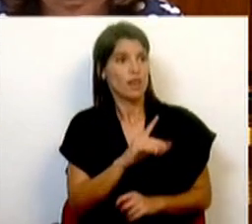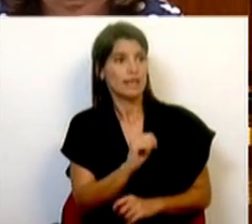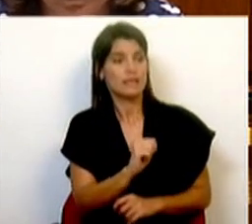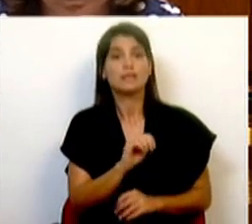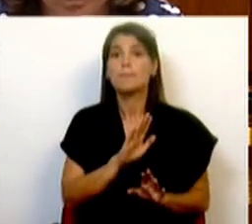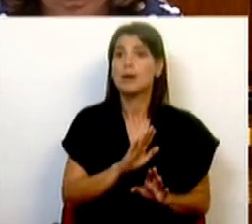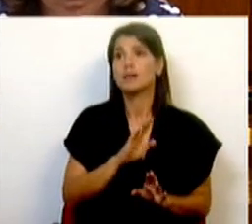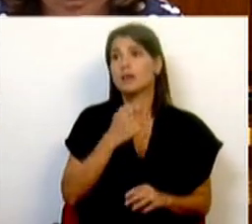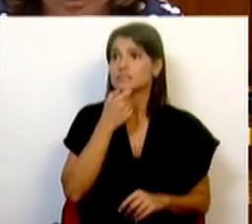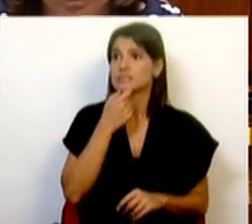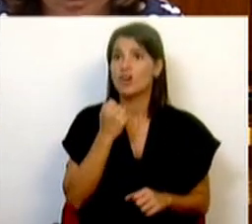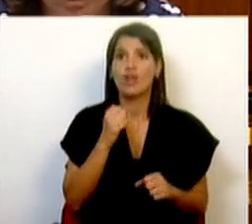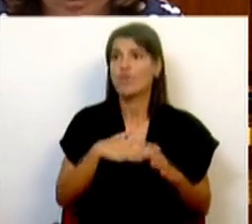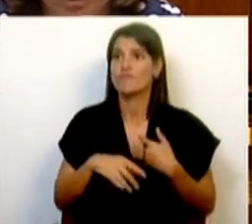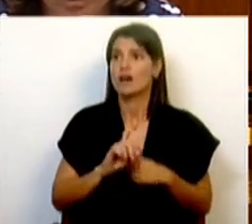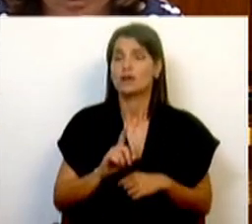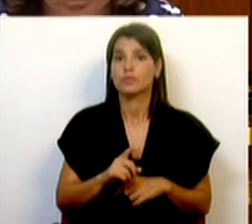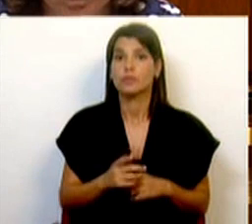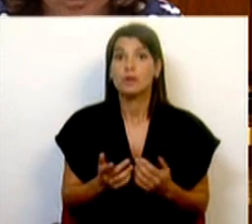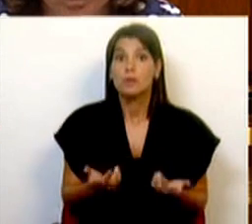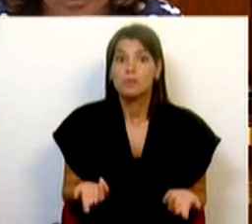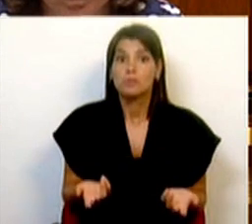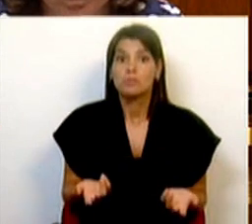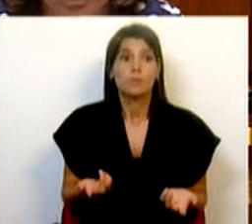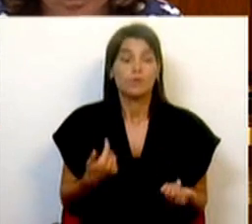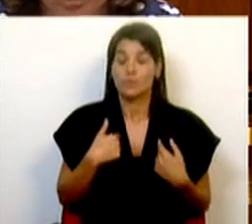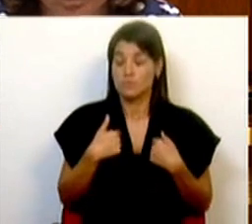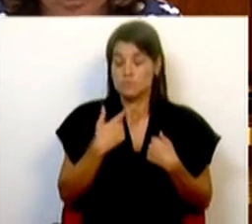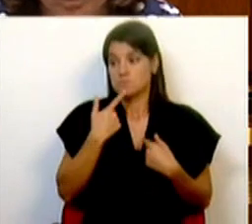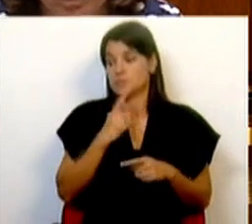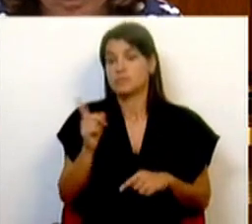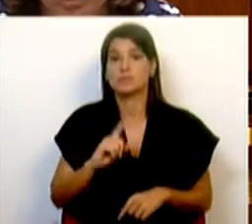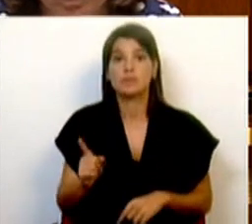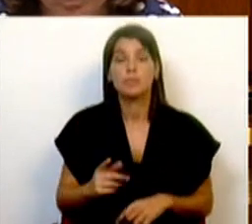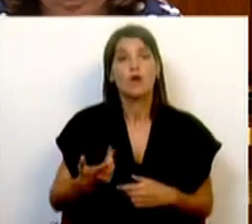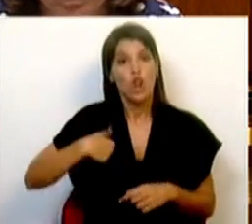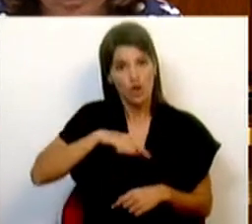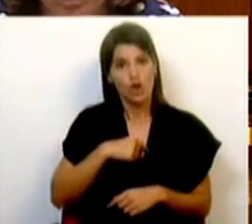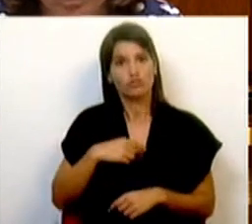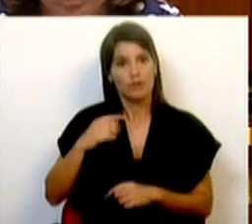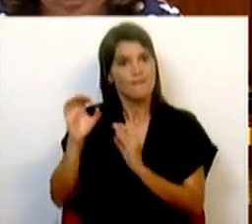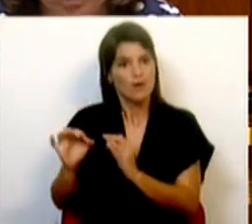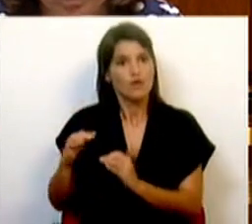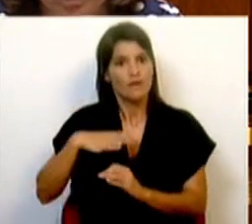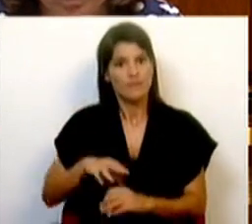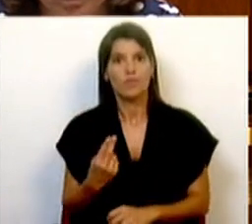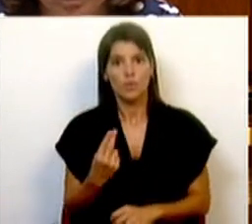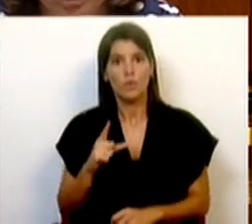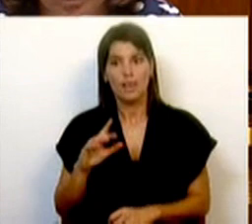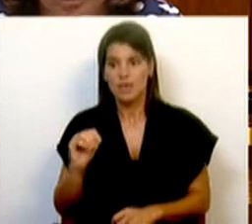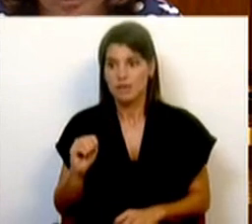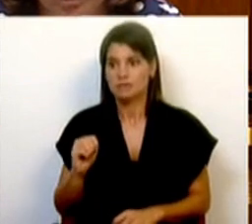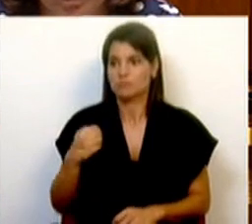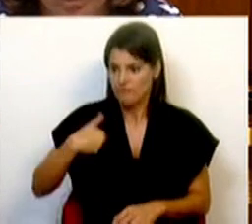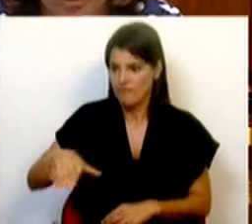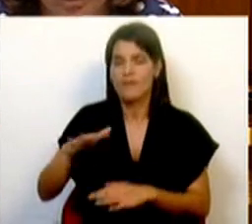elas não se façam. Ora, isto é uma ideia que me parece mesmo difícil de compreender. Como nós somos a favor das OLS, vamos fazê-las, porque acho que é mesmo o que é